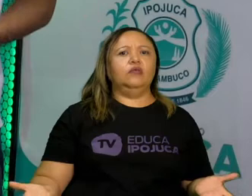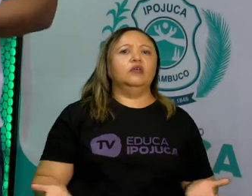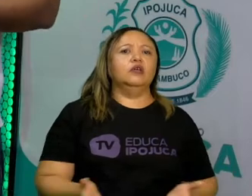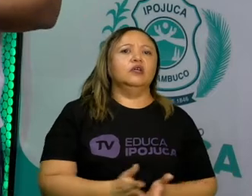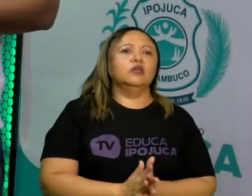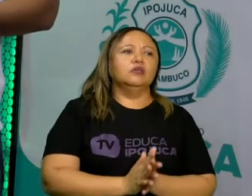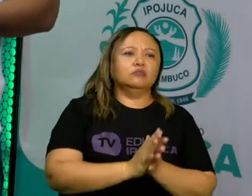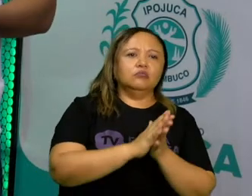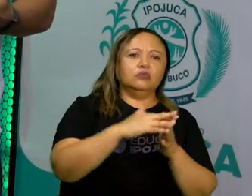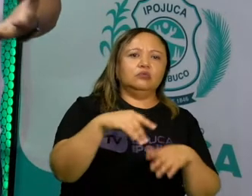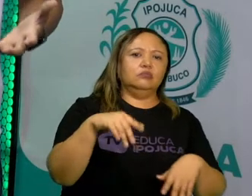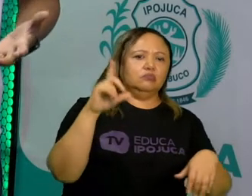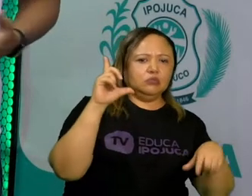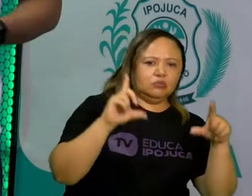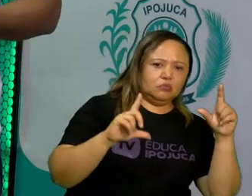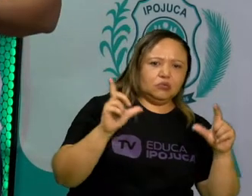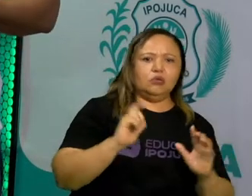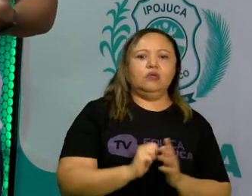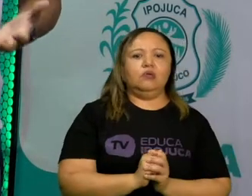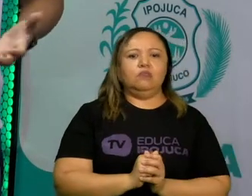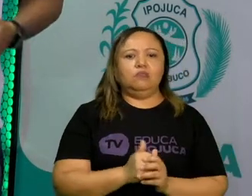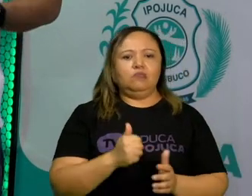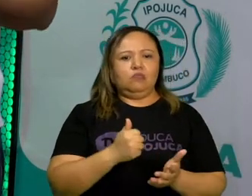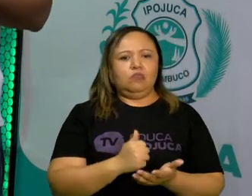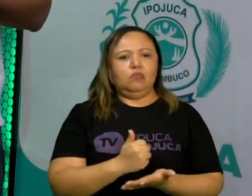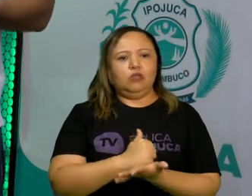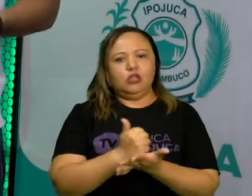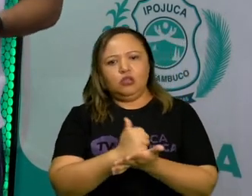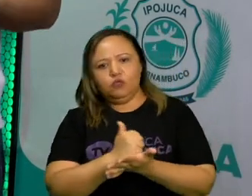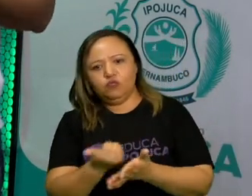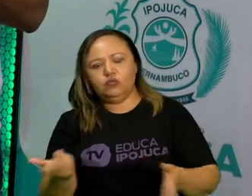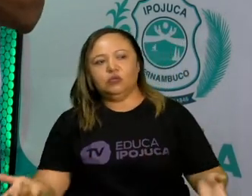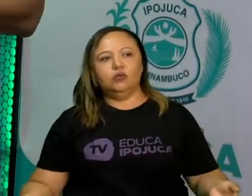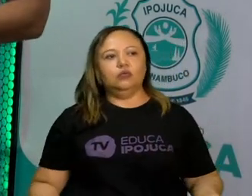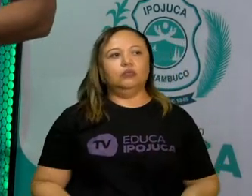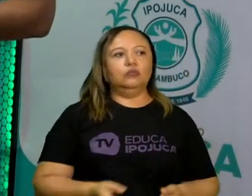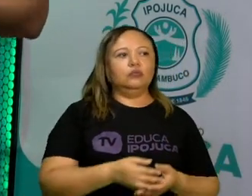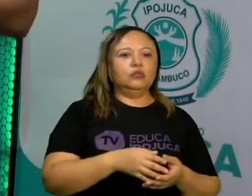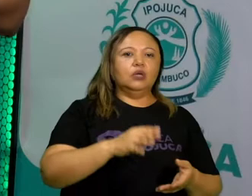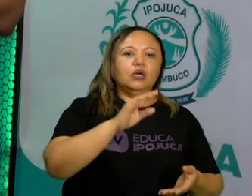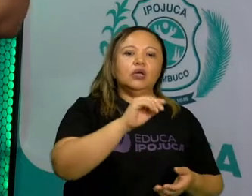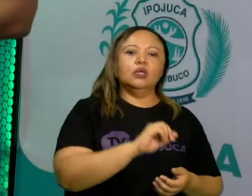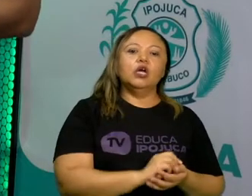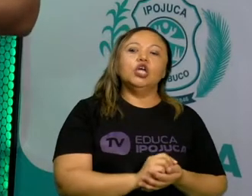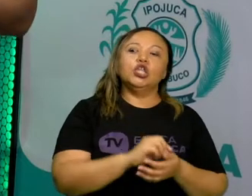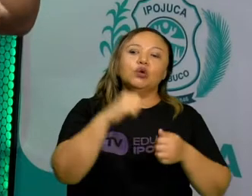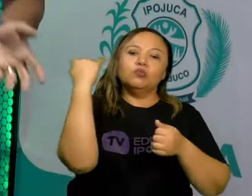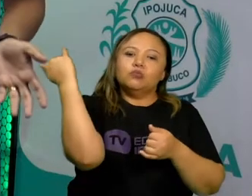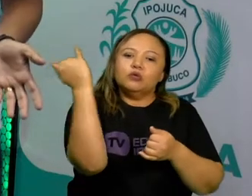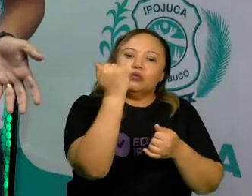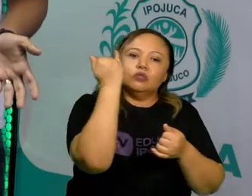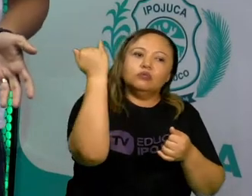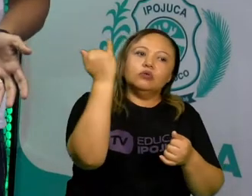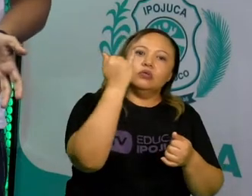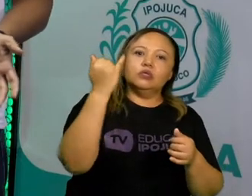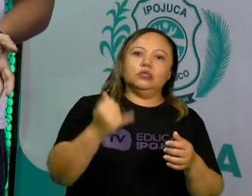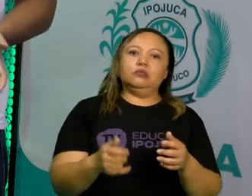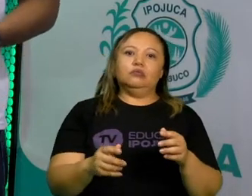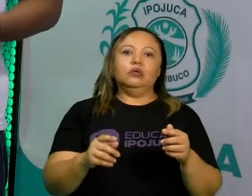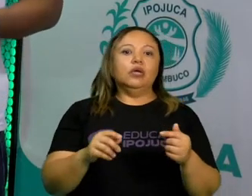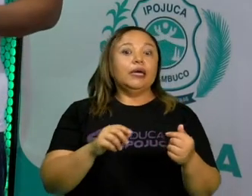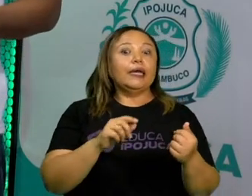cada vez mais do nosso cotidiano, do nosso dia a dia, tornando-se um importante elemento da nossa cultura.